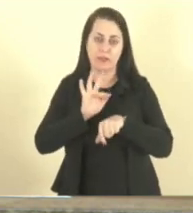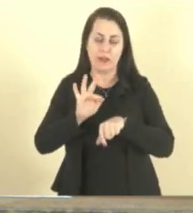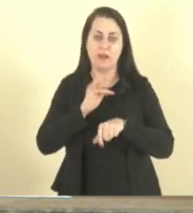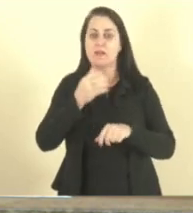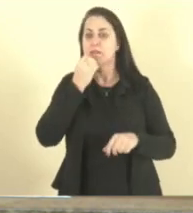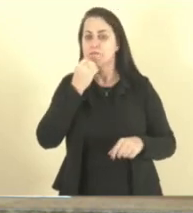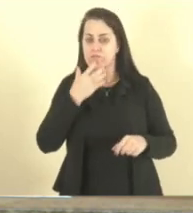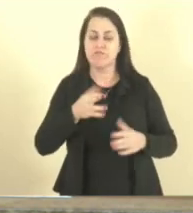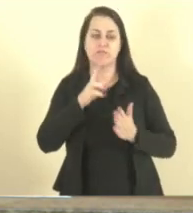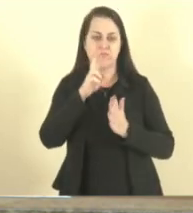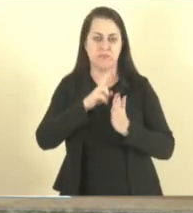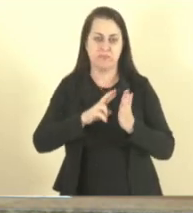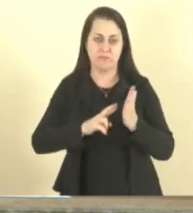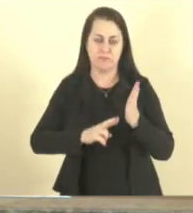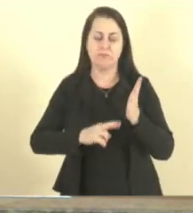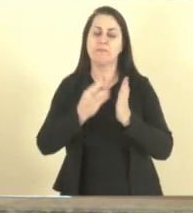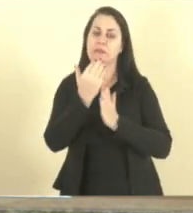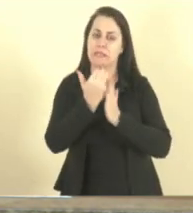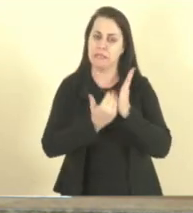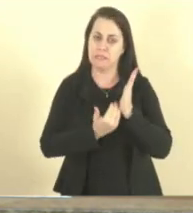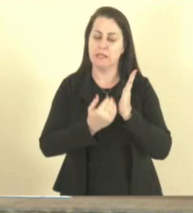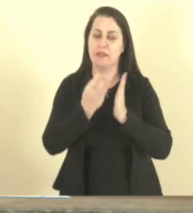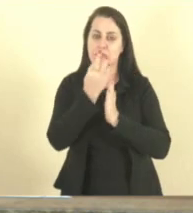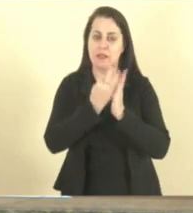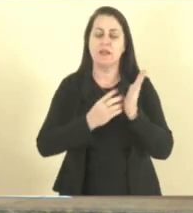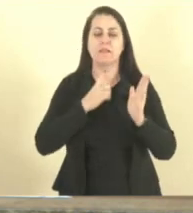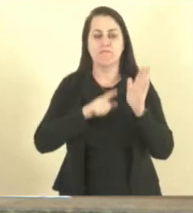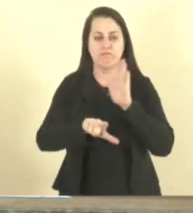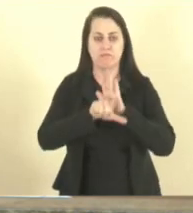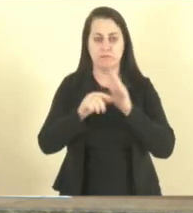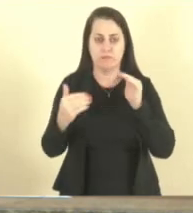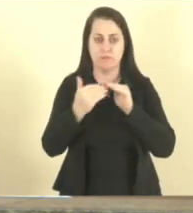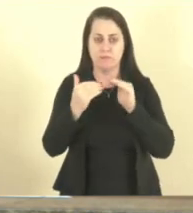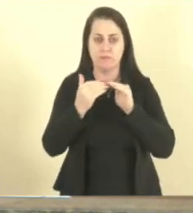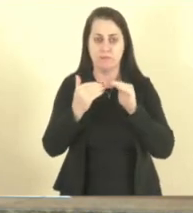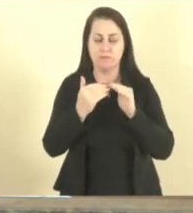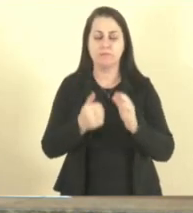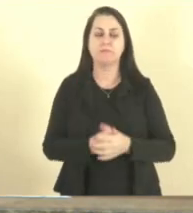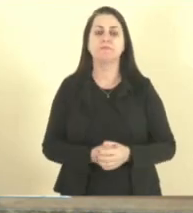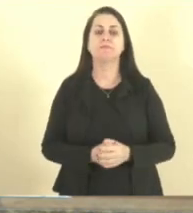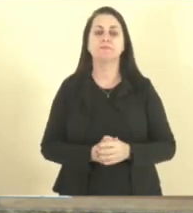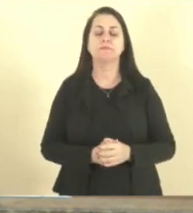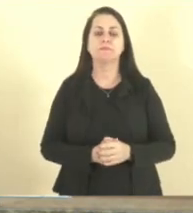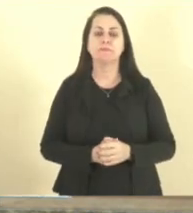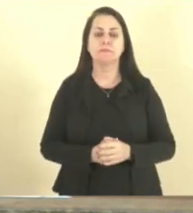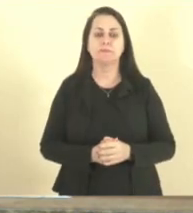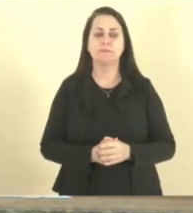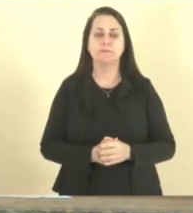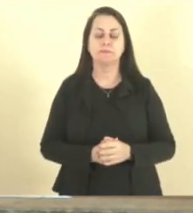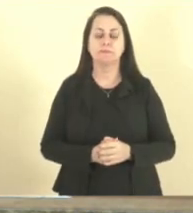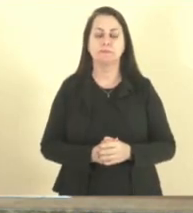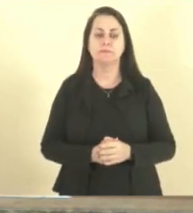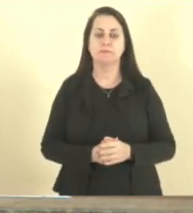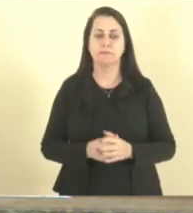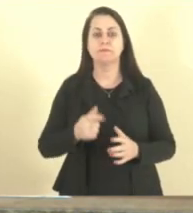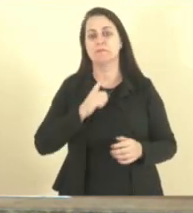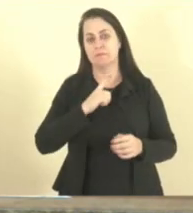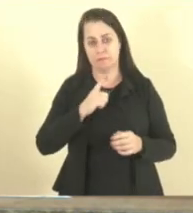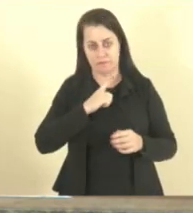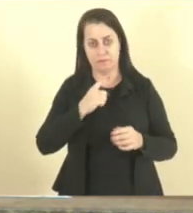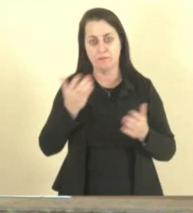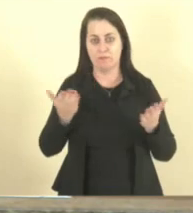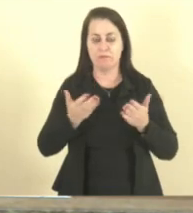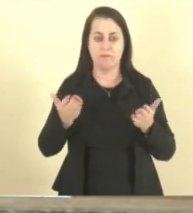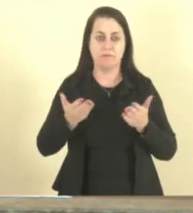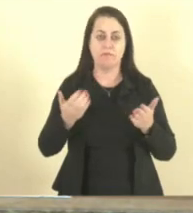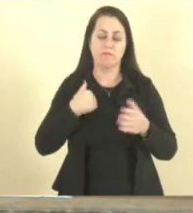legislativa do projeto de lei, legalidade do projeto de lei, conforme parecer já lançado no sistema e que acabo de proferir,